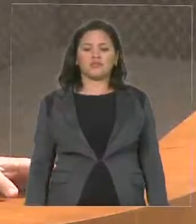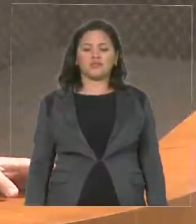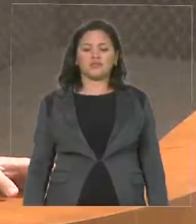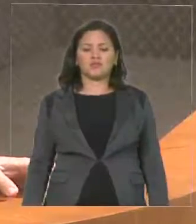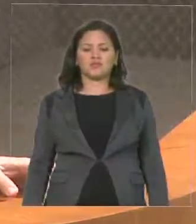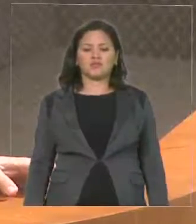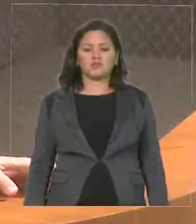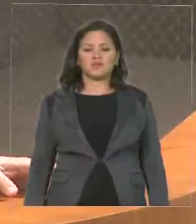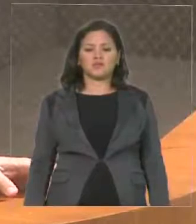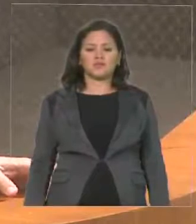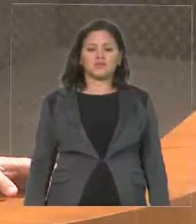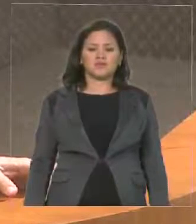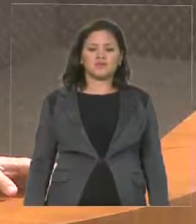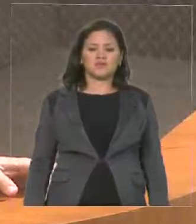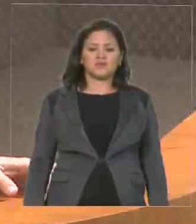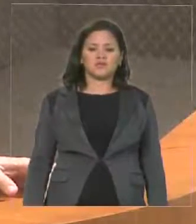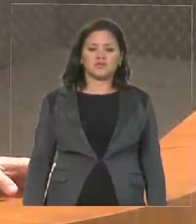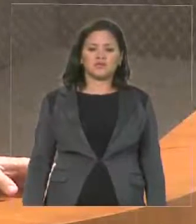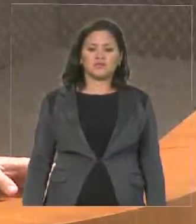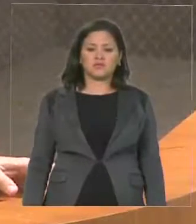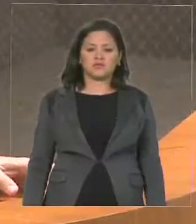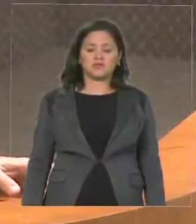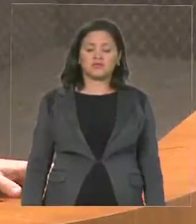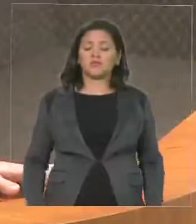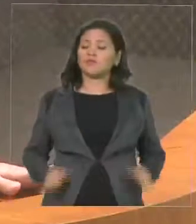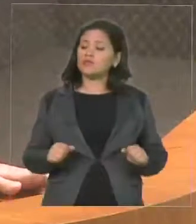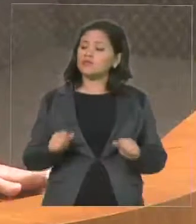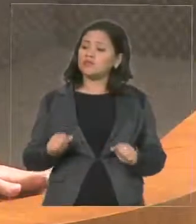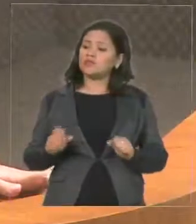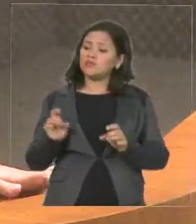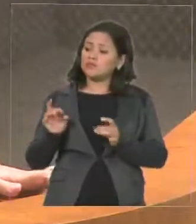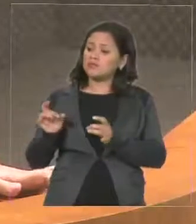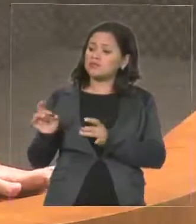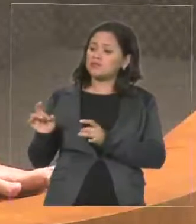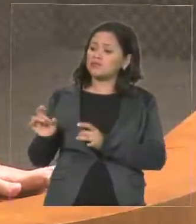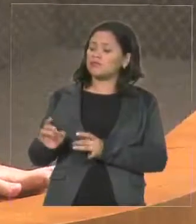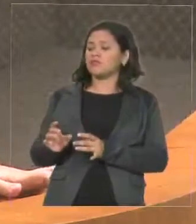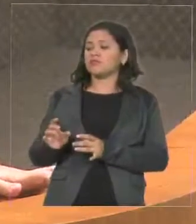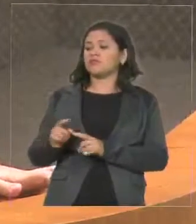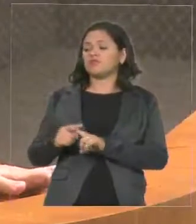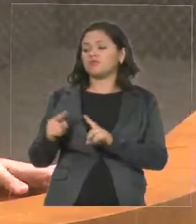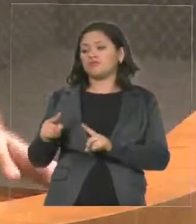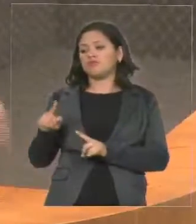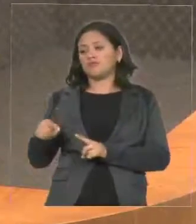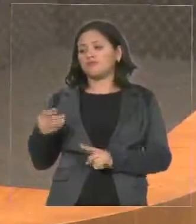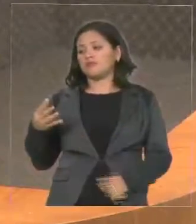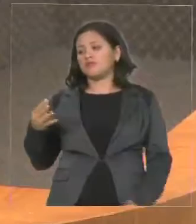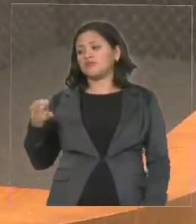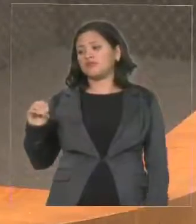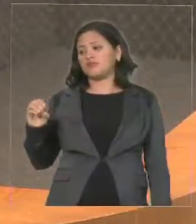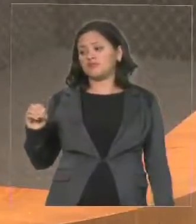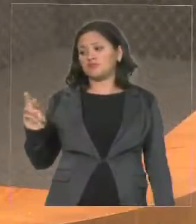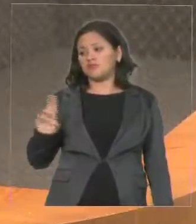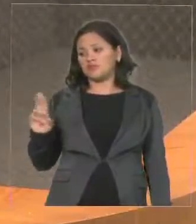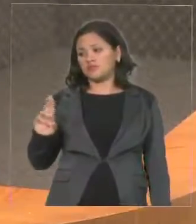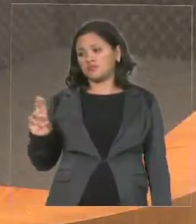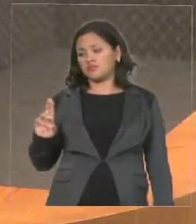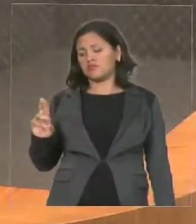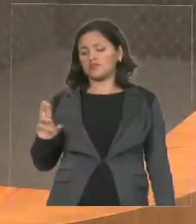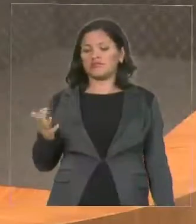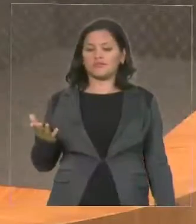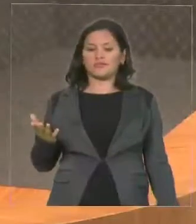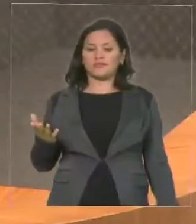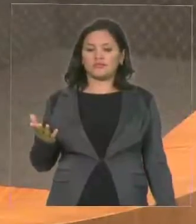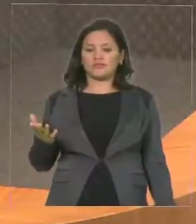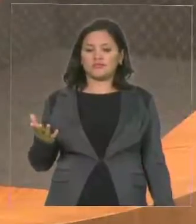Eu não tenho interesse. Eu posso vender, mas eu só vendo por R$ a caixa. O meu custo, olha, esse preço que